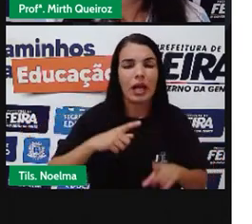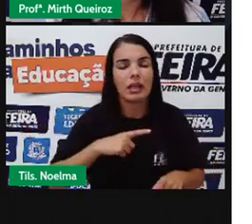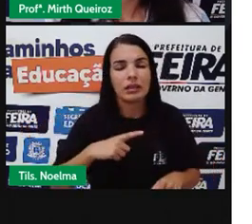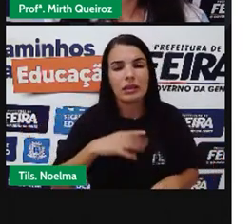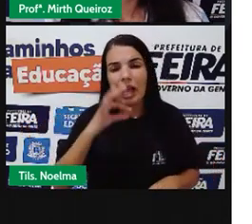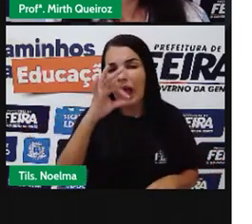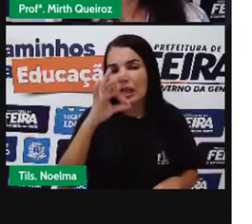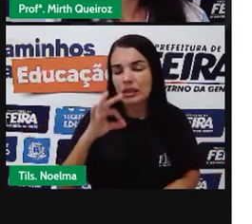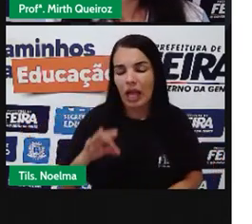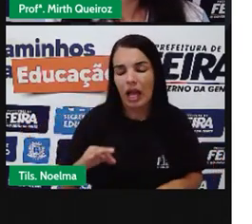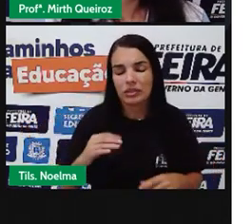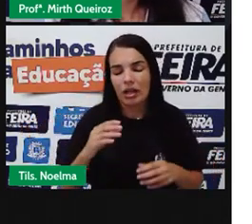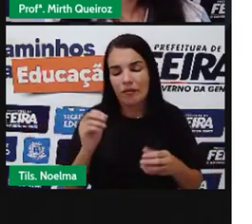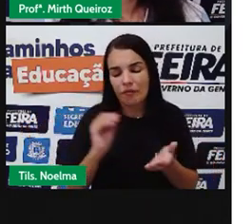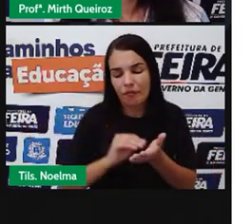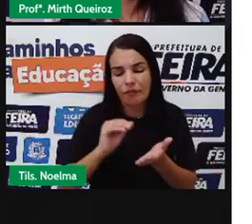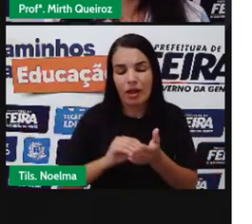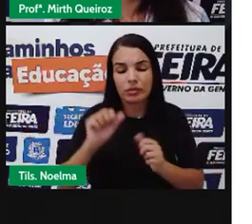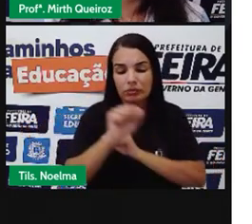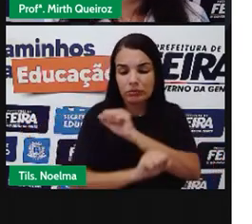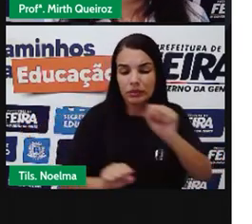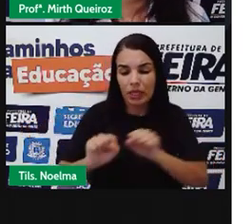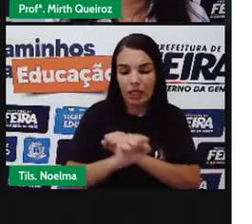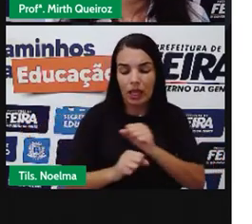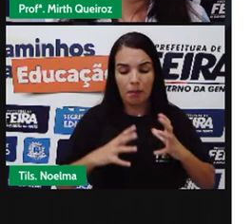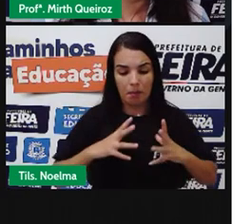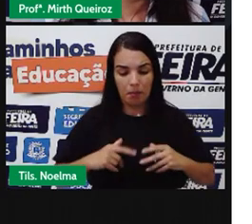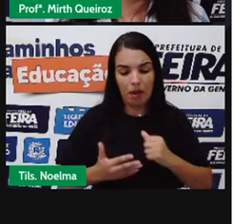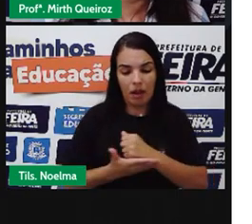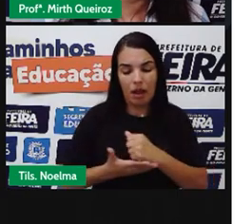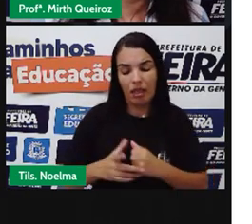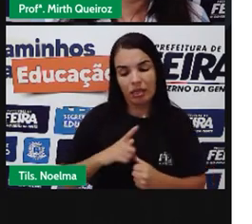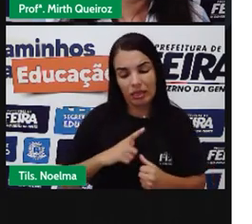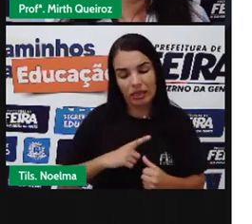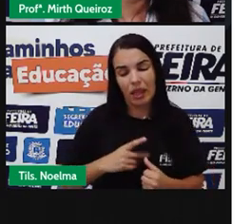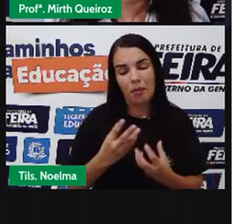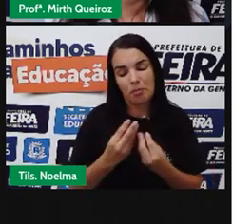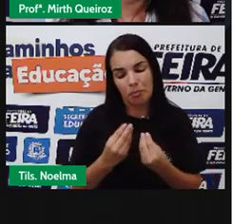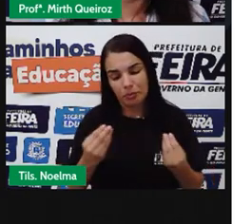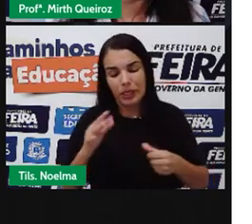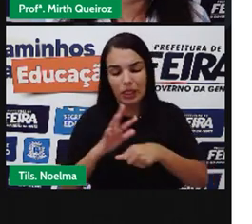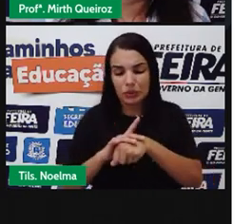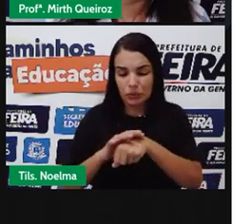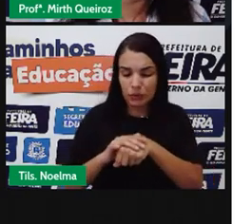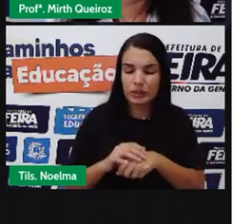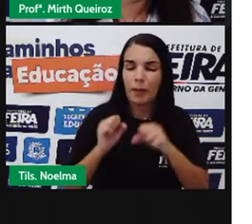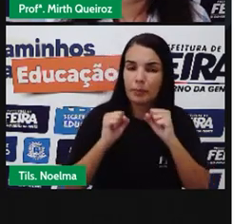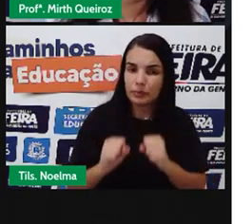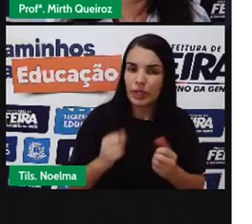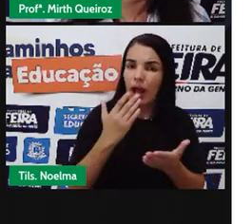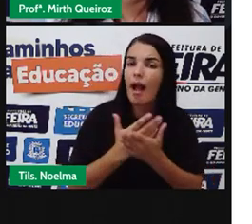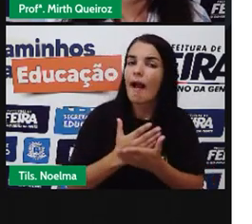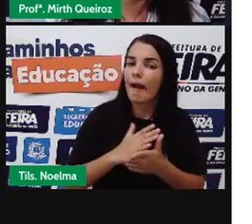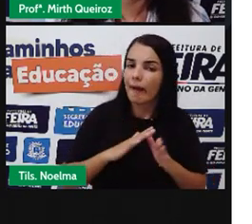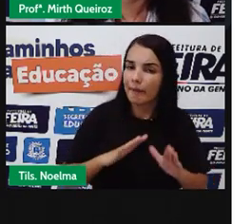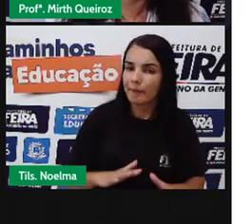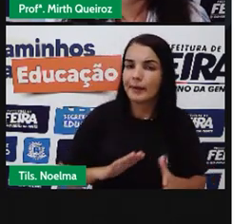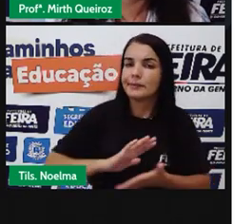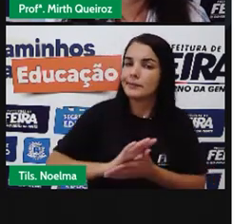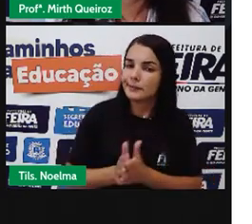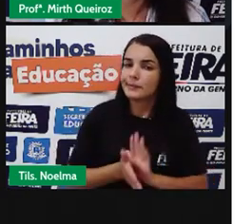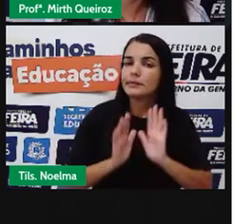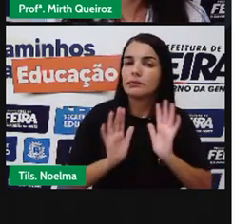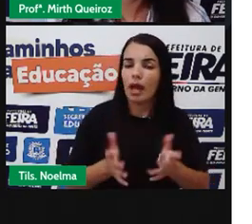Básico Nós temos Muitas doentes Que poderiam Ser Aminizadas Em relação Ao